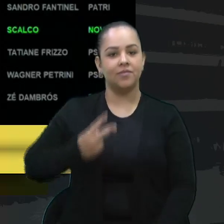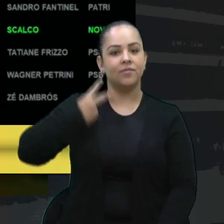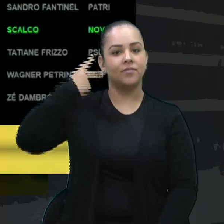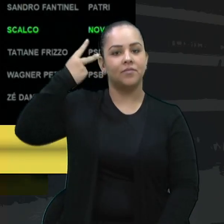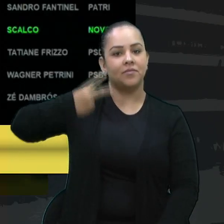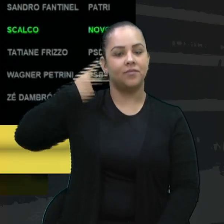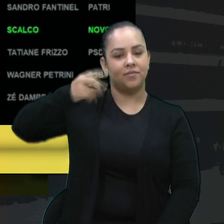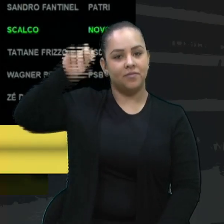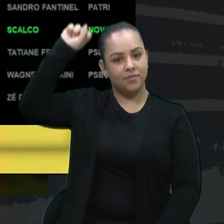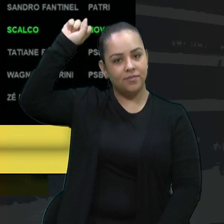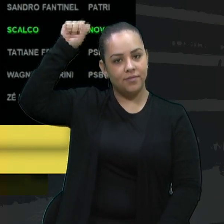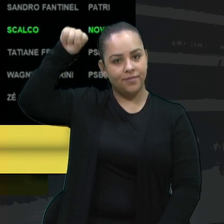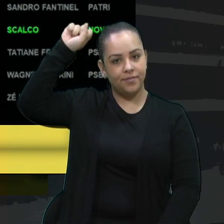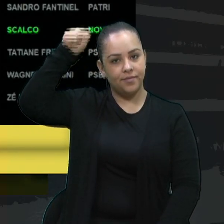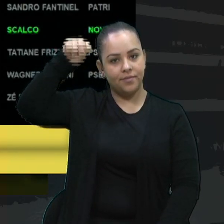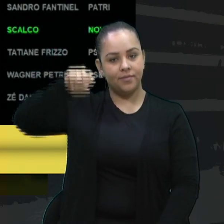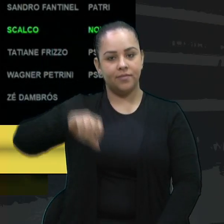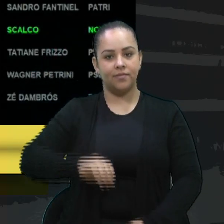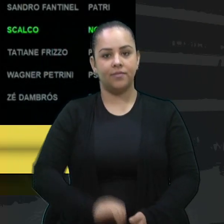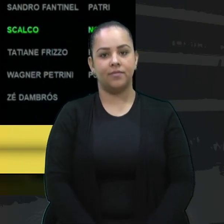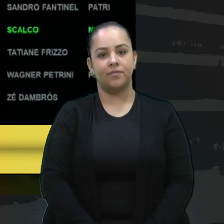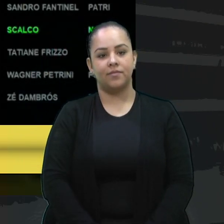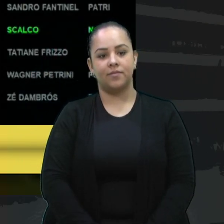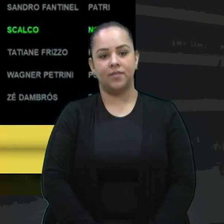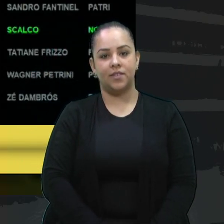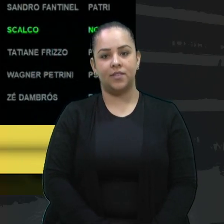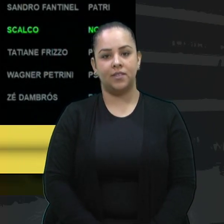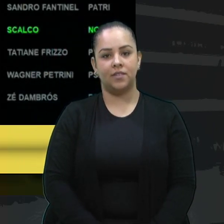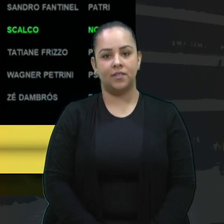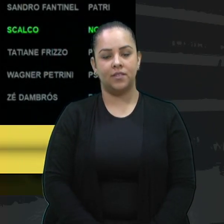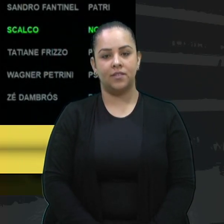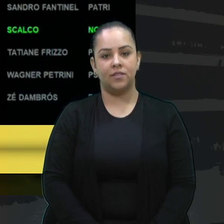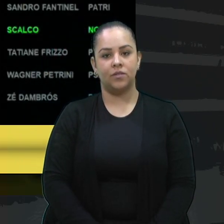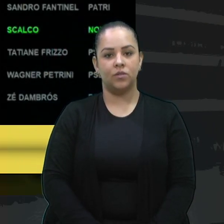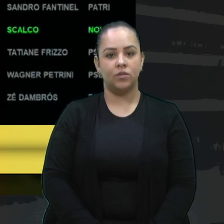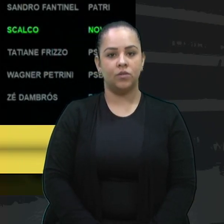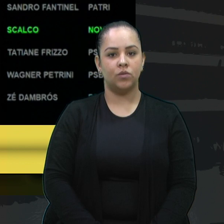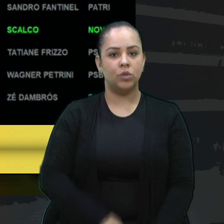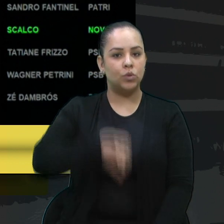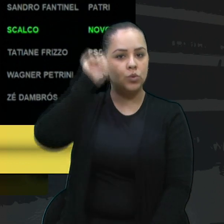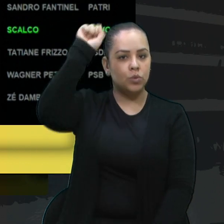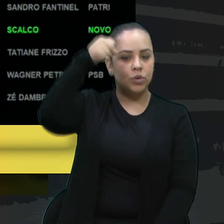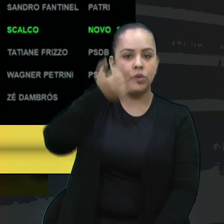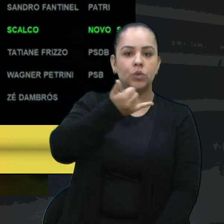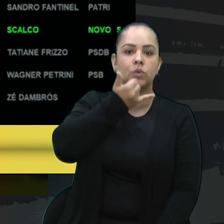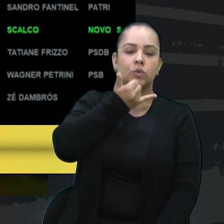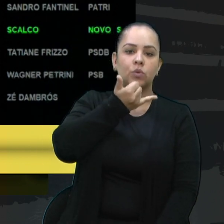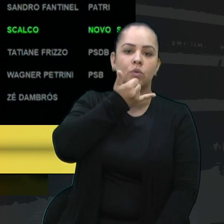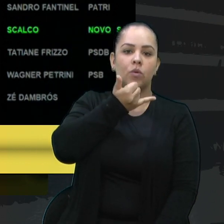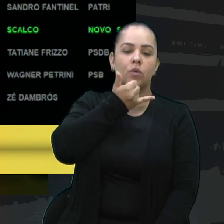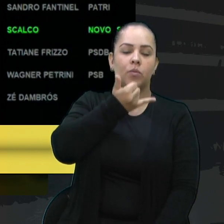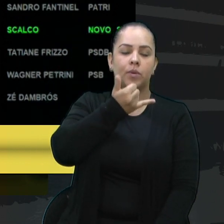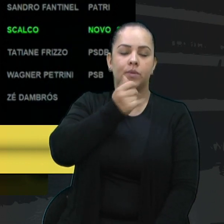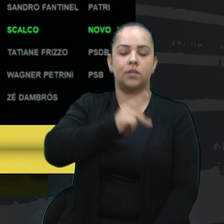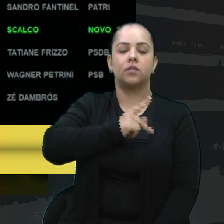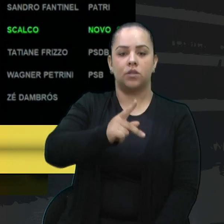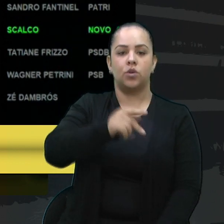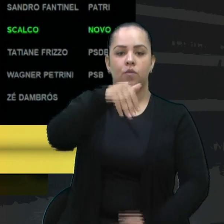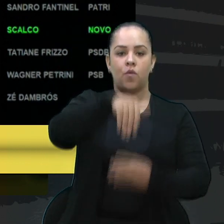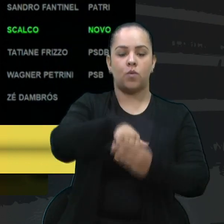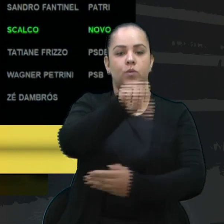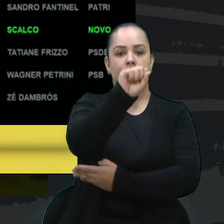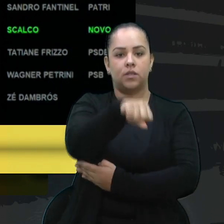Xuxa, como vota? Está aqui o... O voto... Xuxa? Desculpa, presidente, voto sim, presidente. Sim.